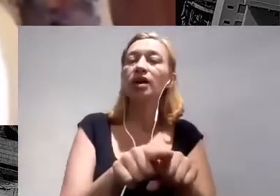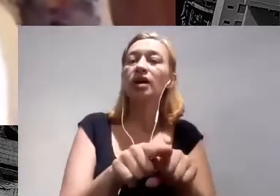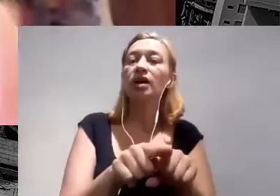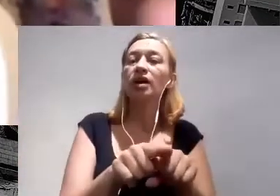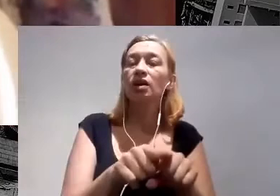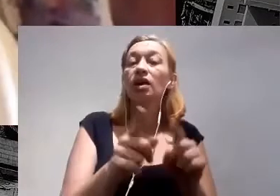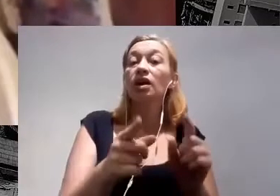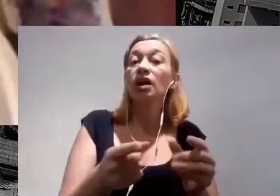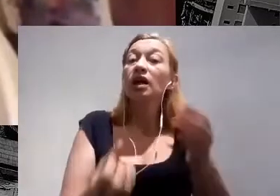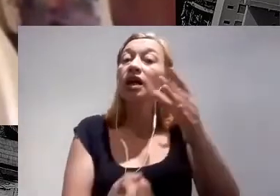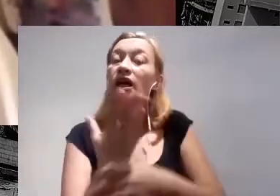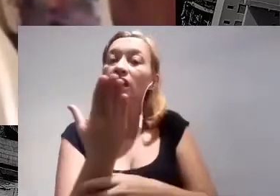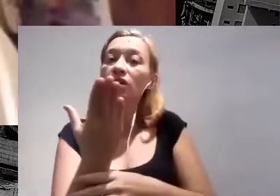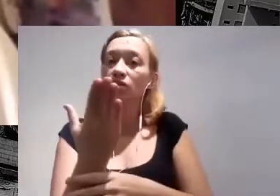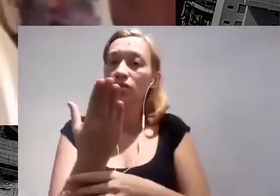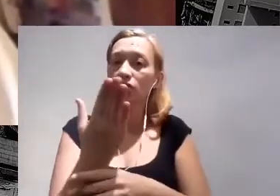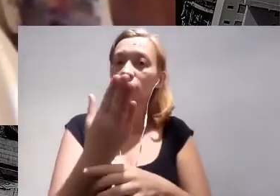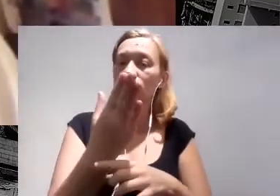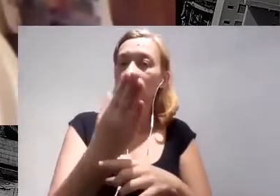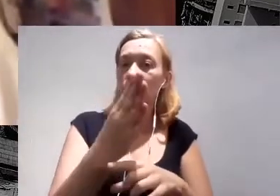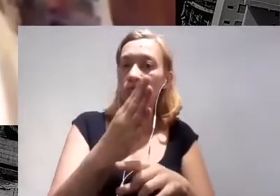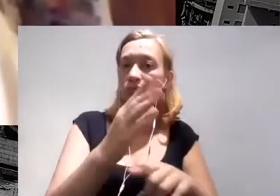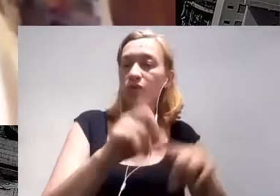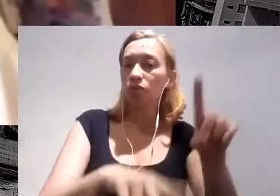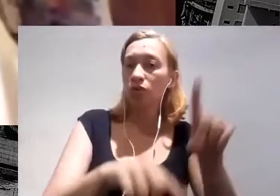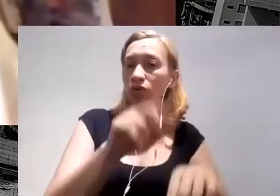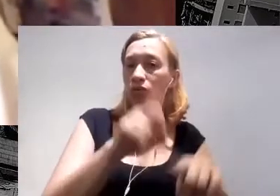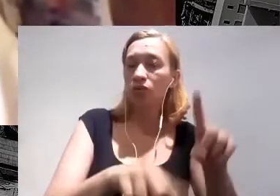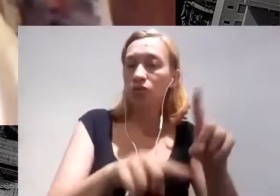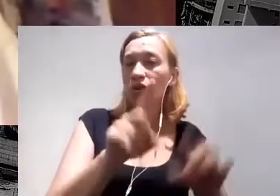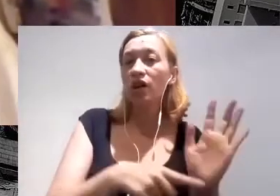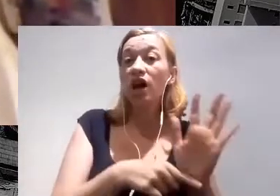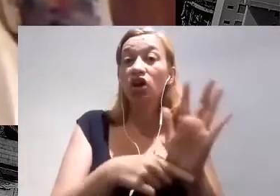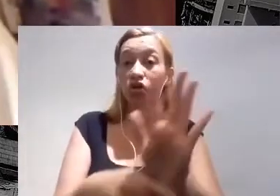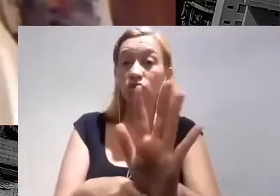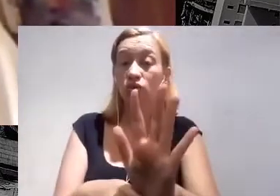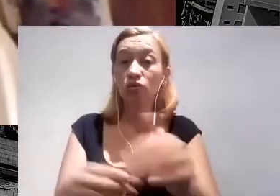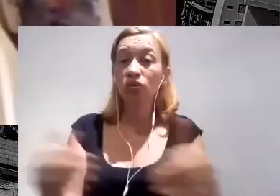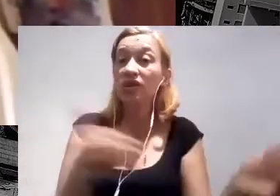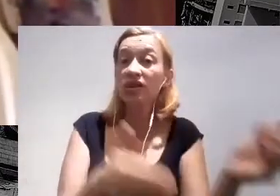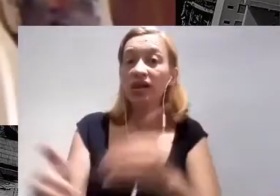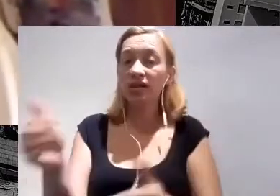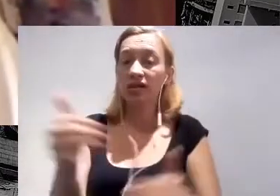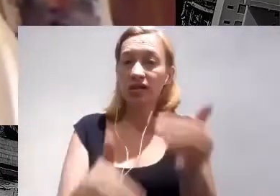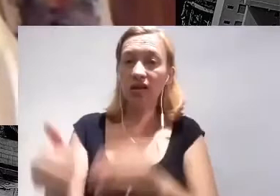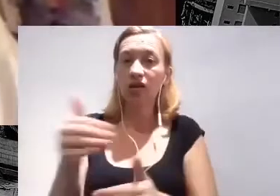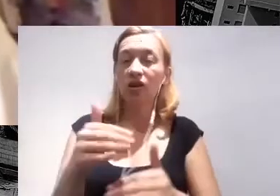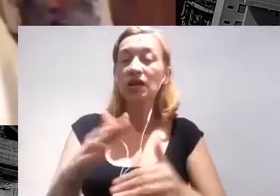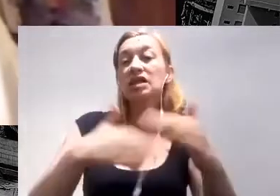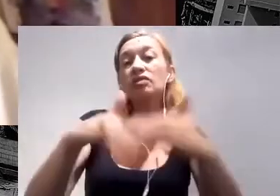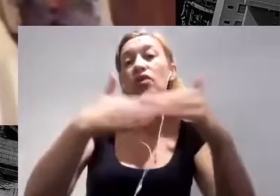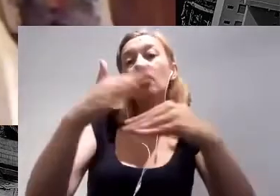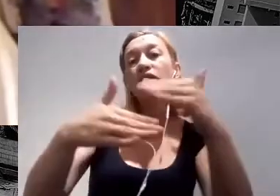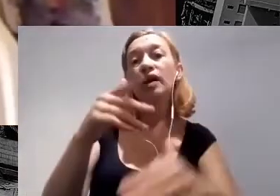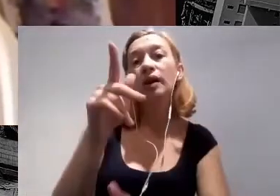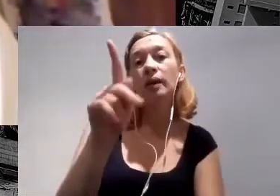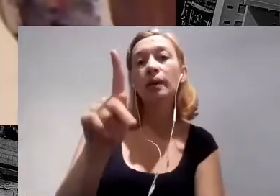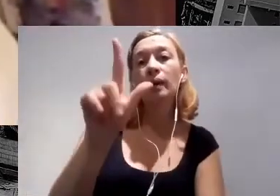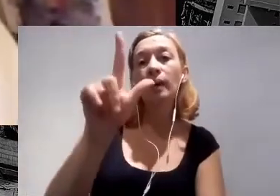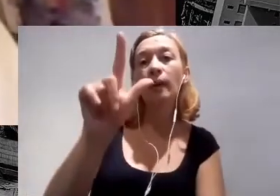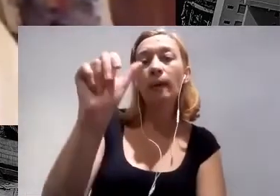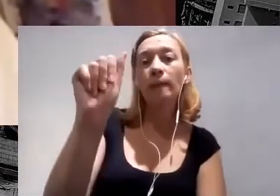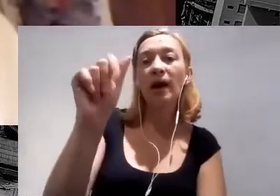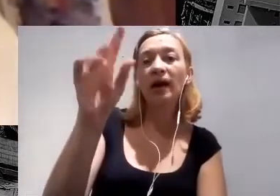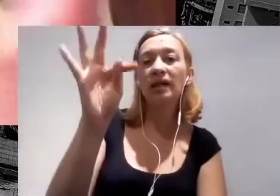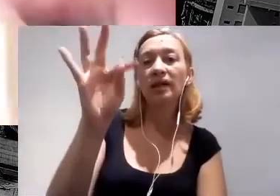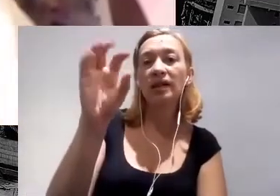nesse processo da gestão territorial. A TNC apoiou, desenvolveu uma plataforma chamada Portal Ambiental Municipal, a